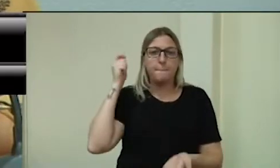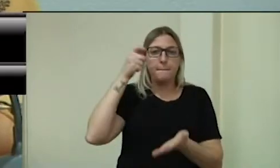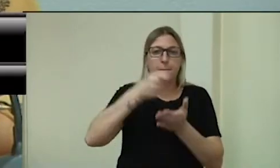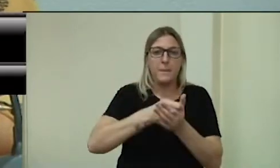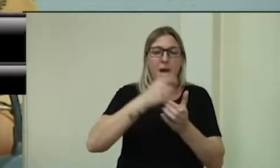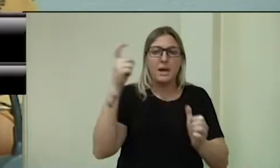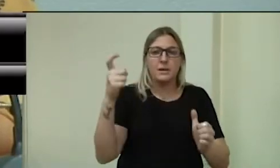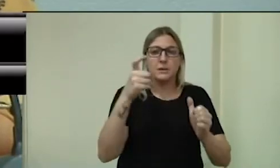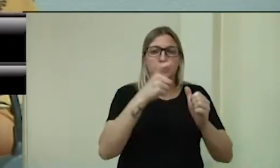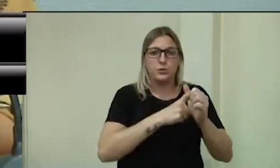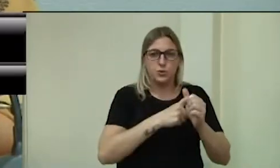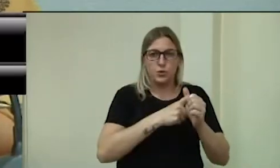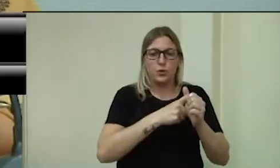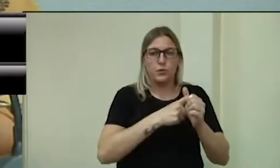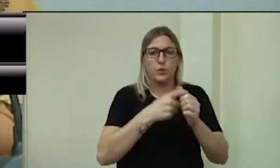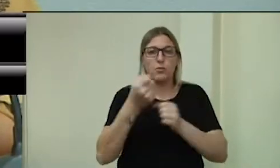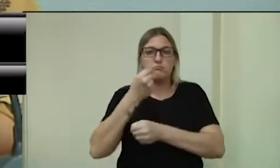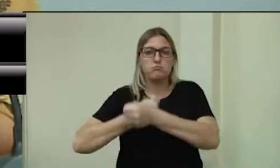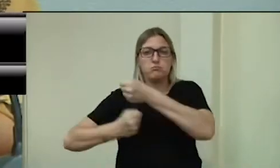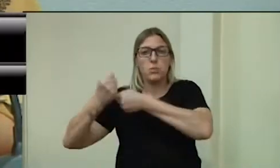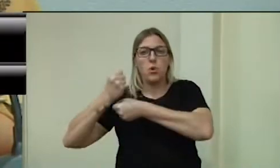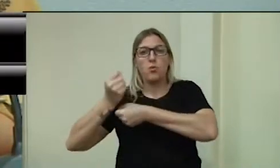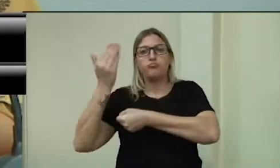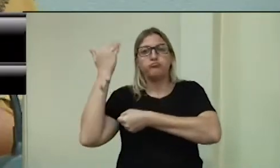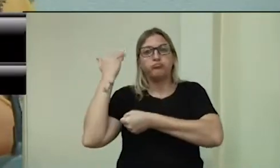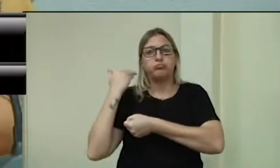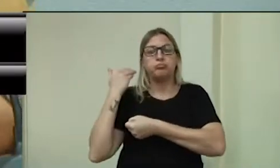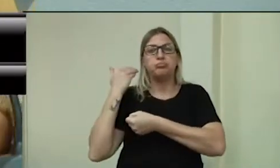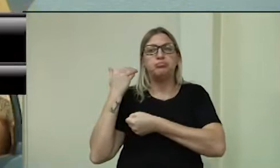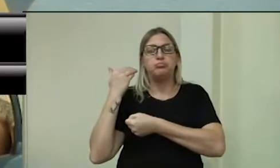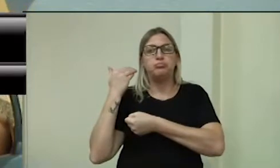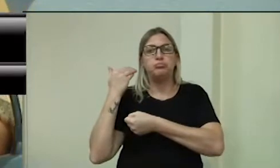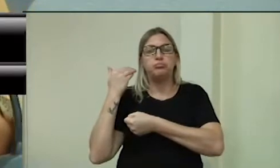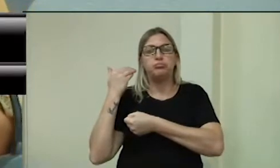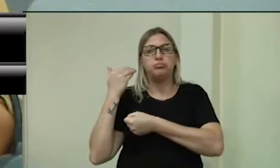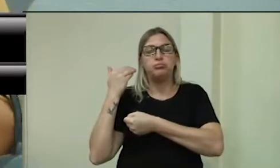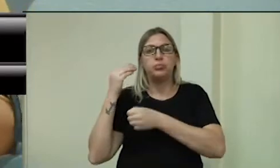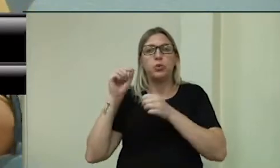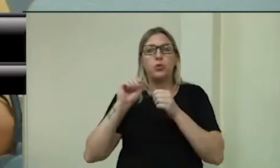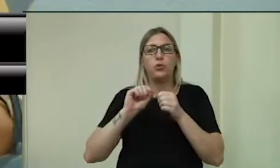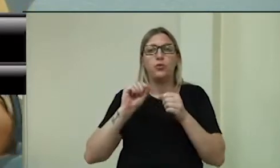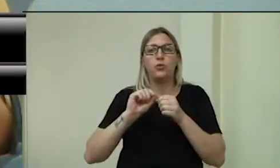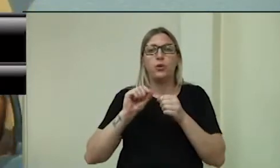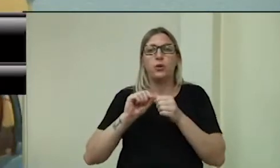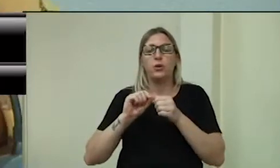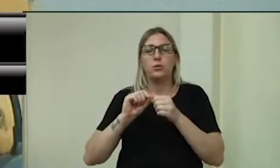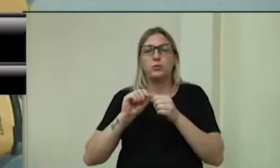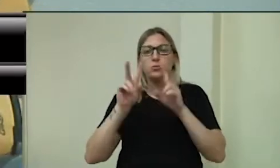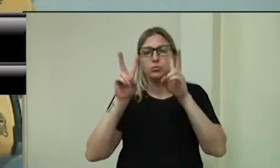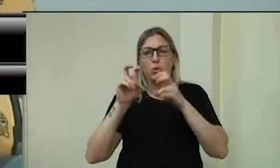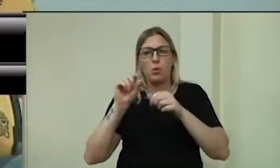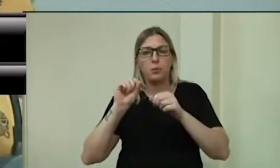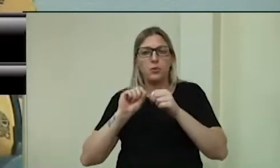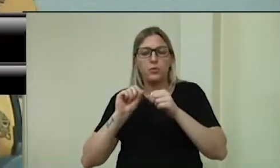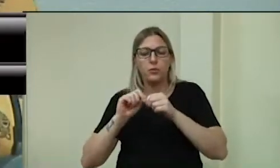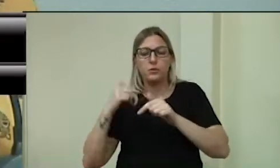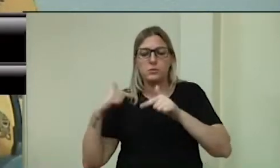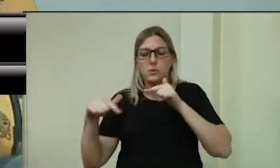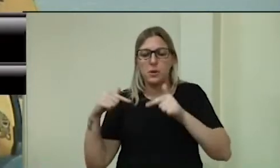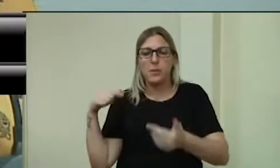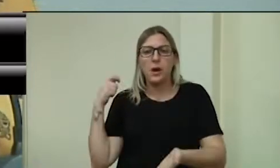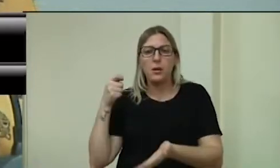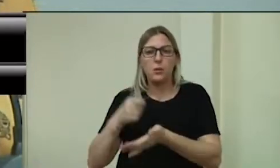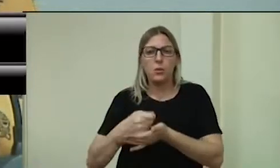dívidas de exercícios anteriores relativas às realizações de serviços e aquisições de peças